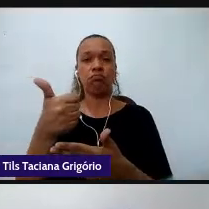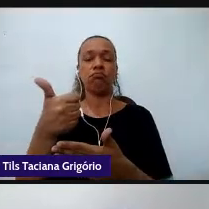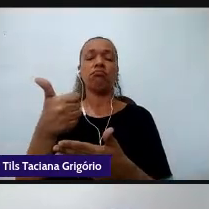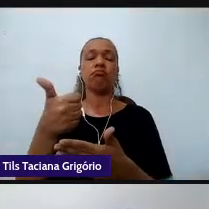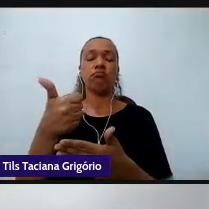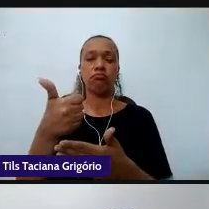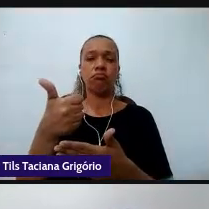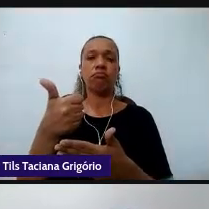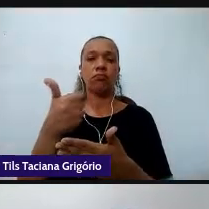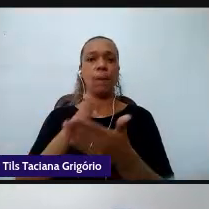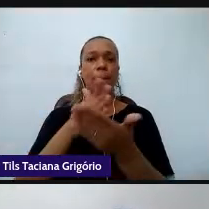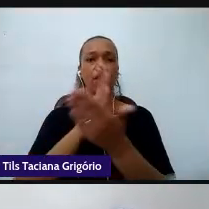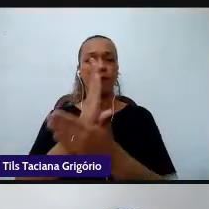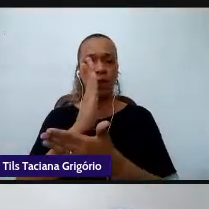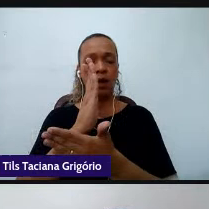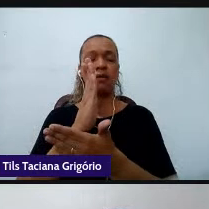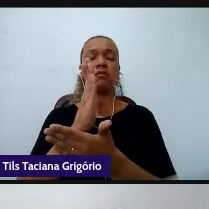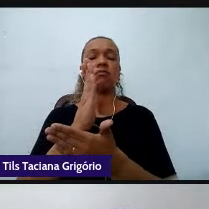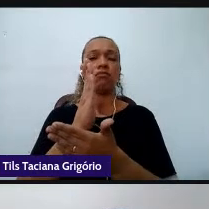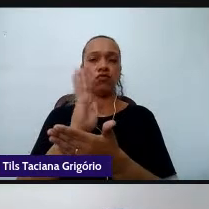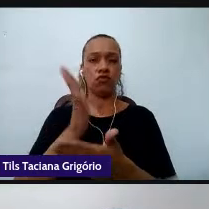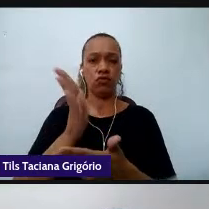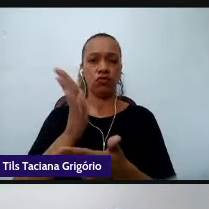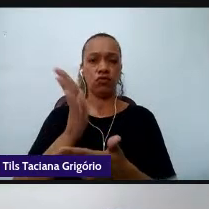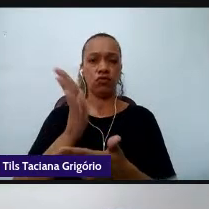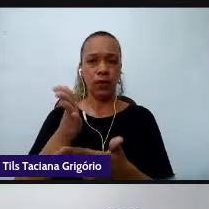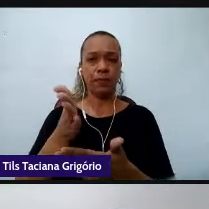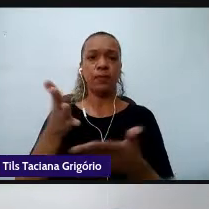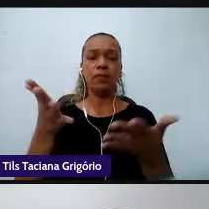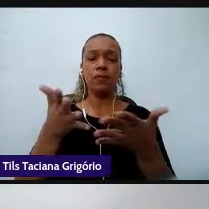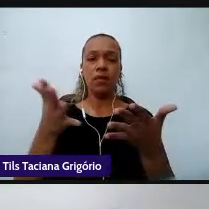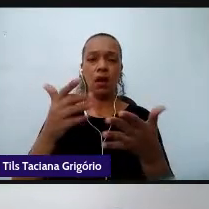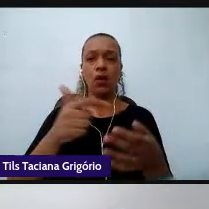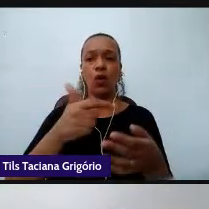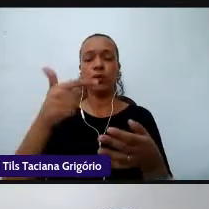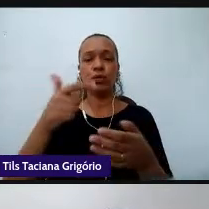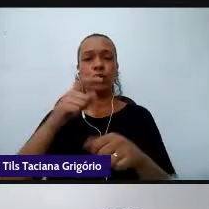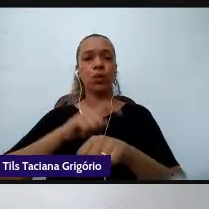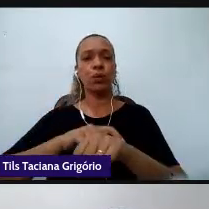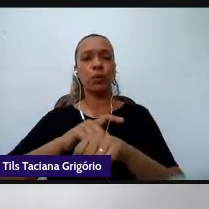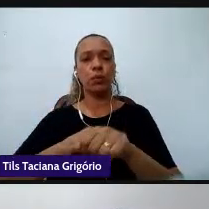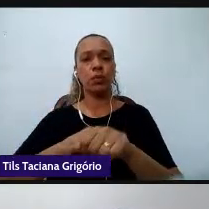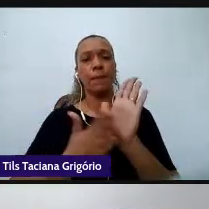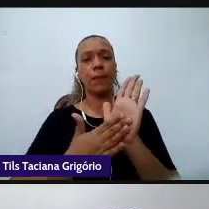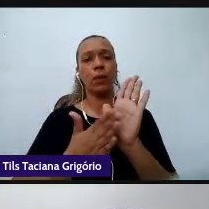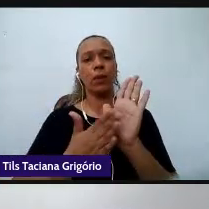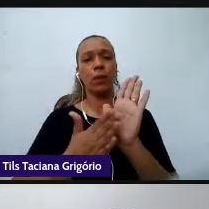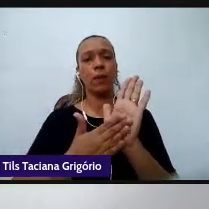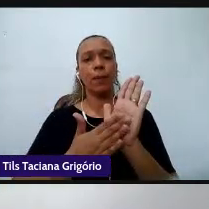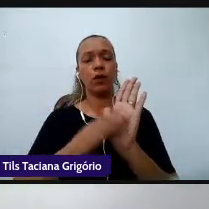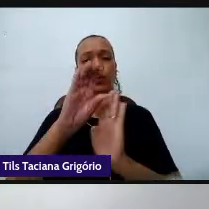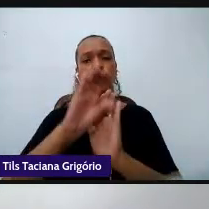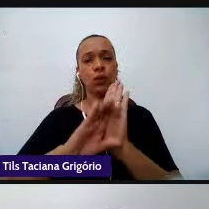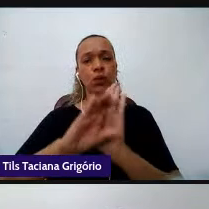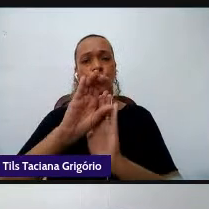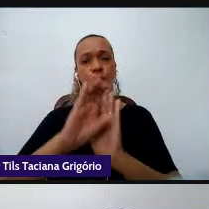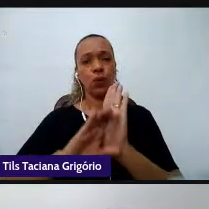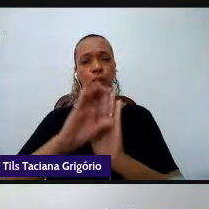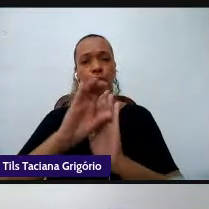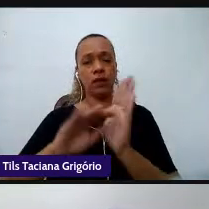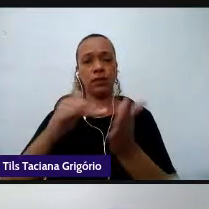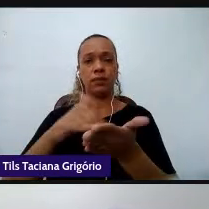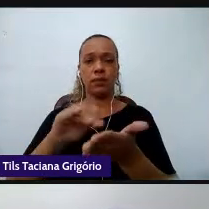aprovado, nós já estamos num segundo momento que é a elaboração da proposta curricular e pedagógica da Secretaria de Estado de